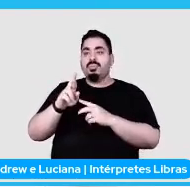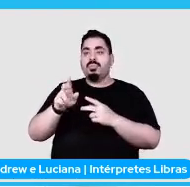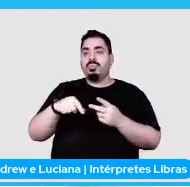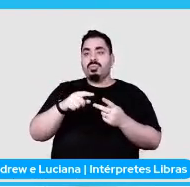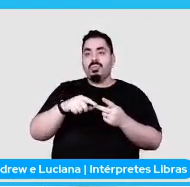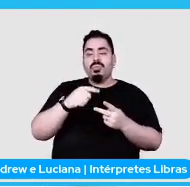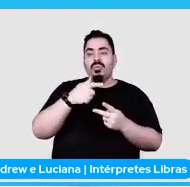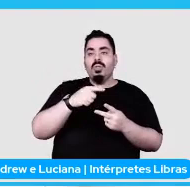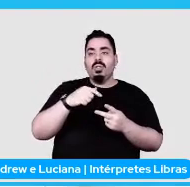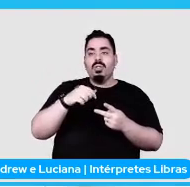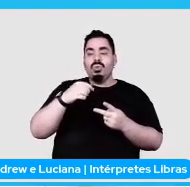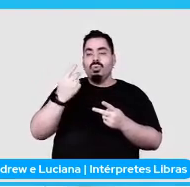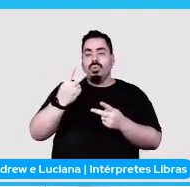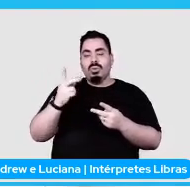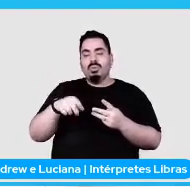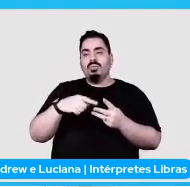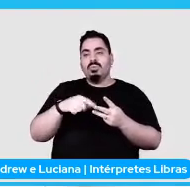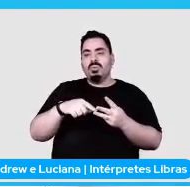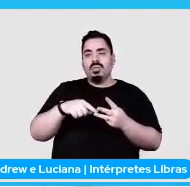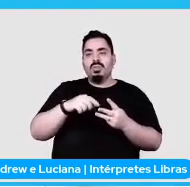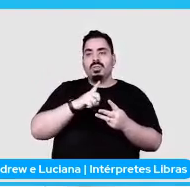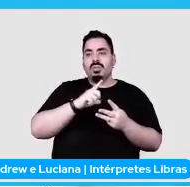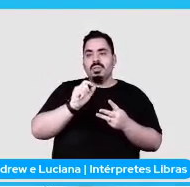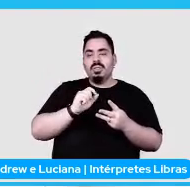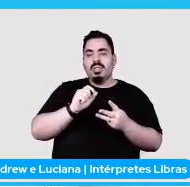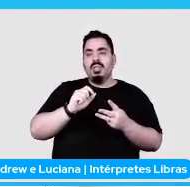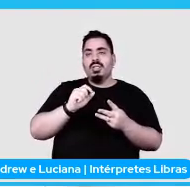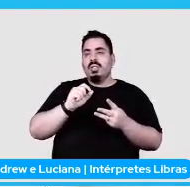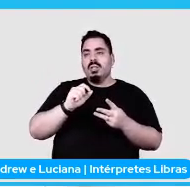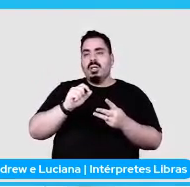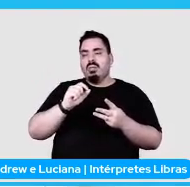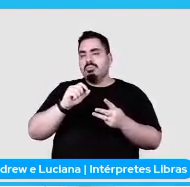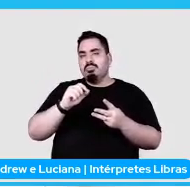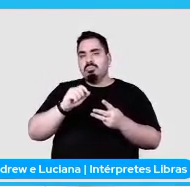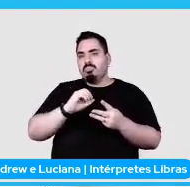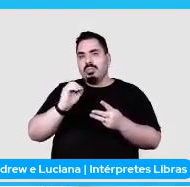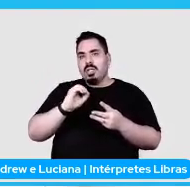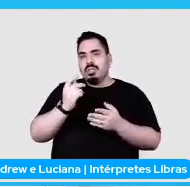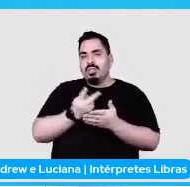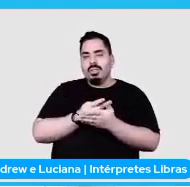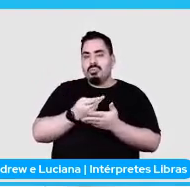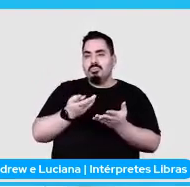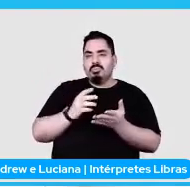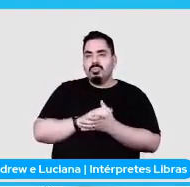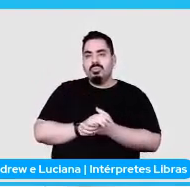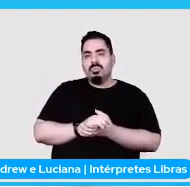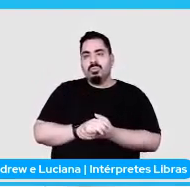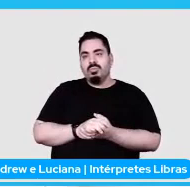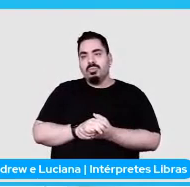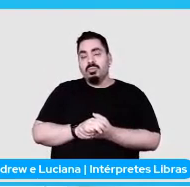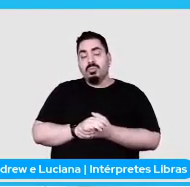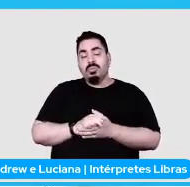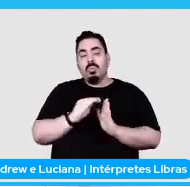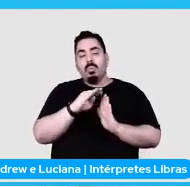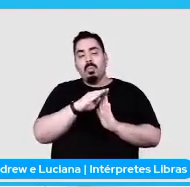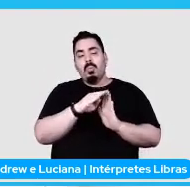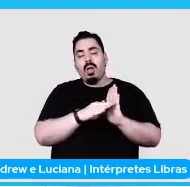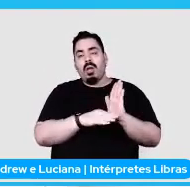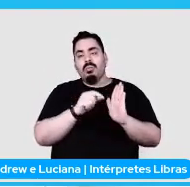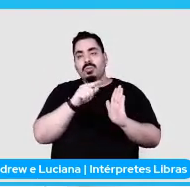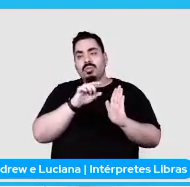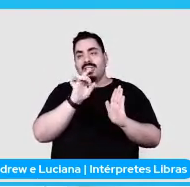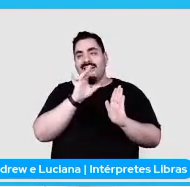Se eu não me engano, o spider-error recebe o spider em um erro. Então, os parâmetros de cada signal,